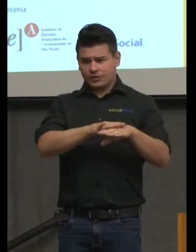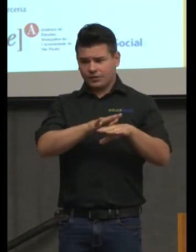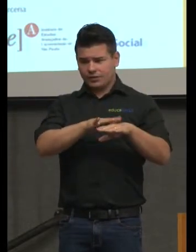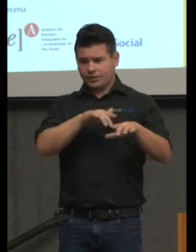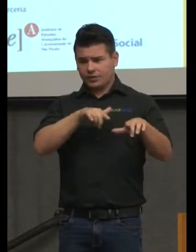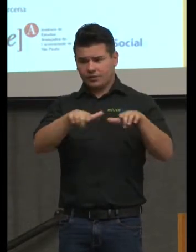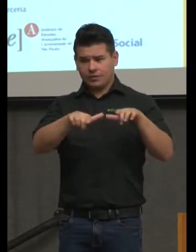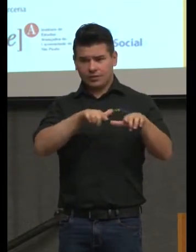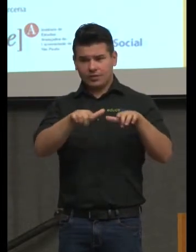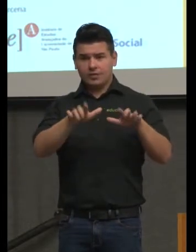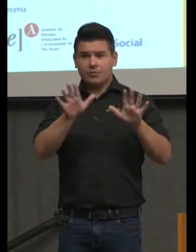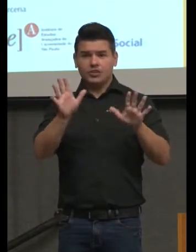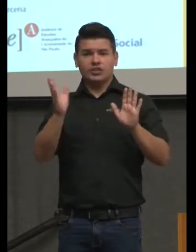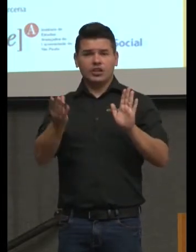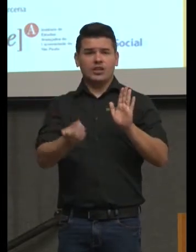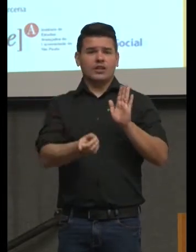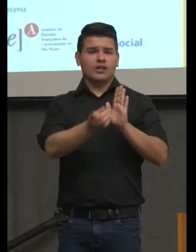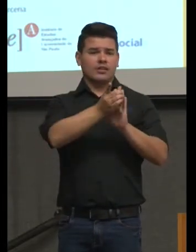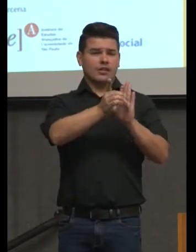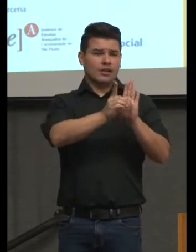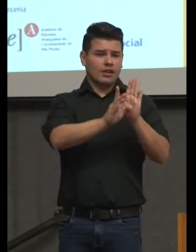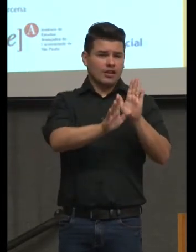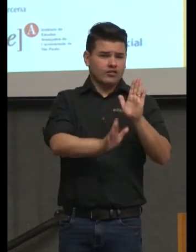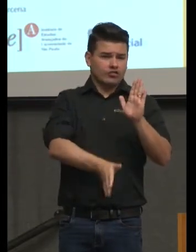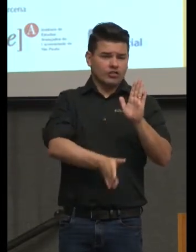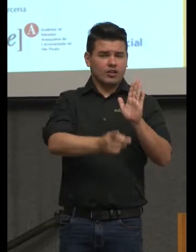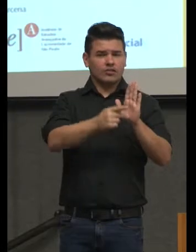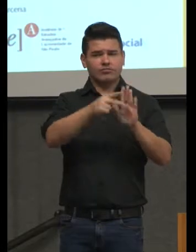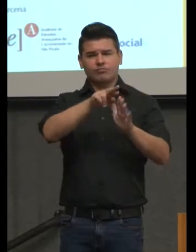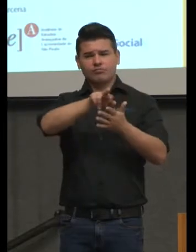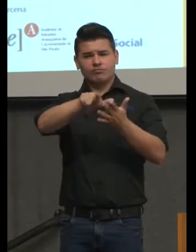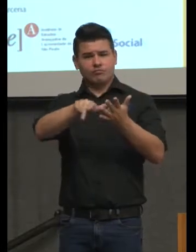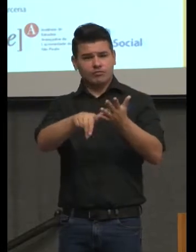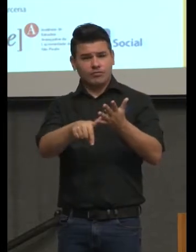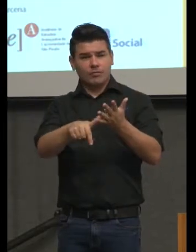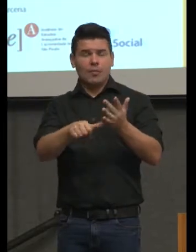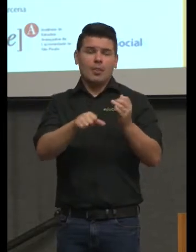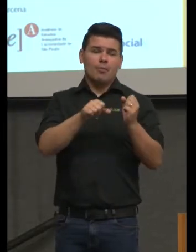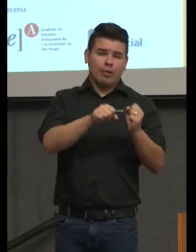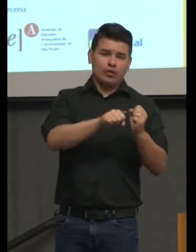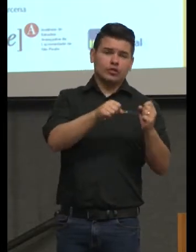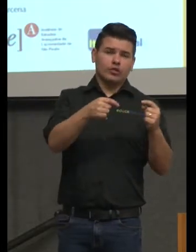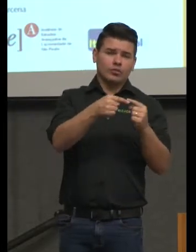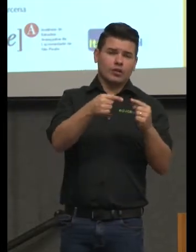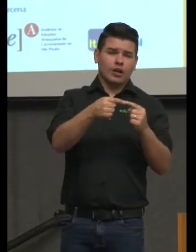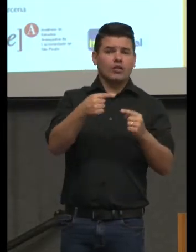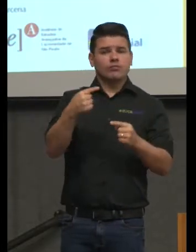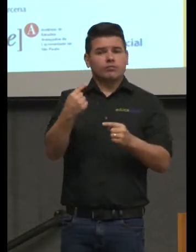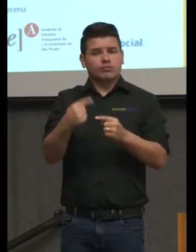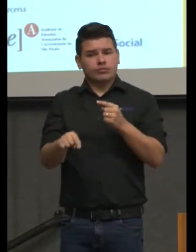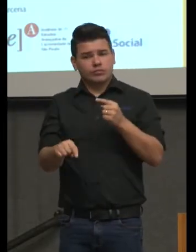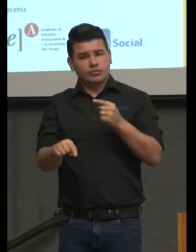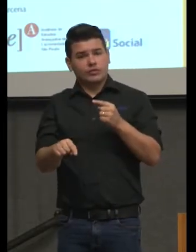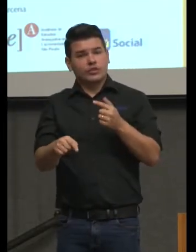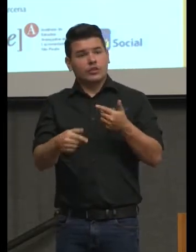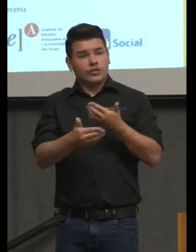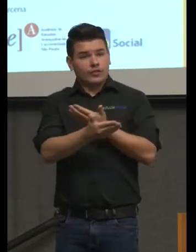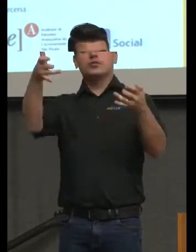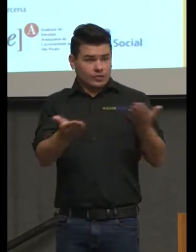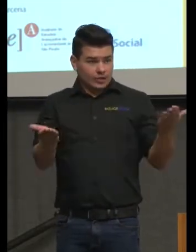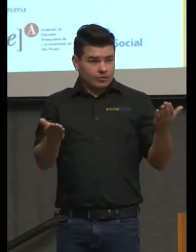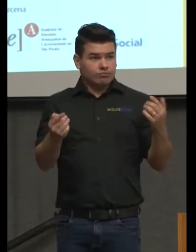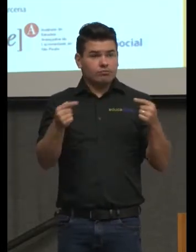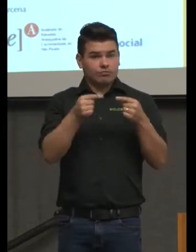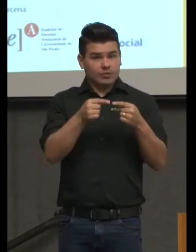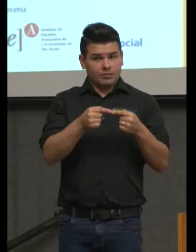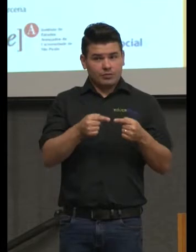Aí saem decretos, oposições, etc., e elas podem não fazer sentido. E com vocês, se não fizer sentido,